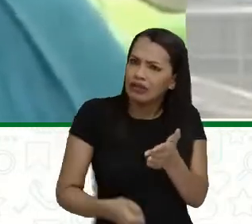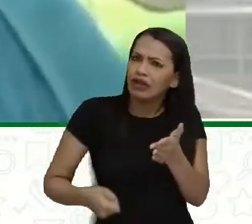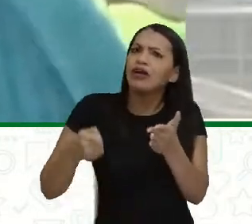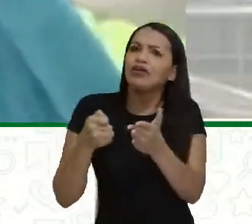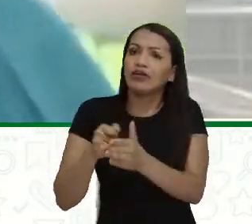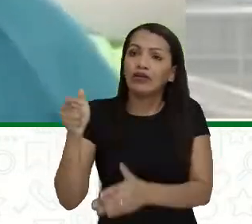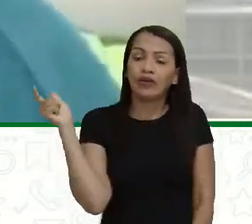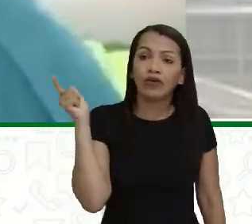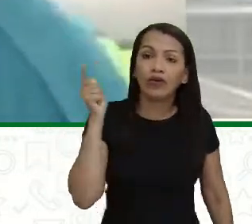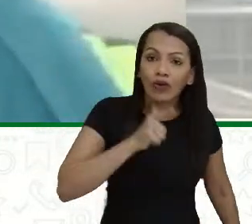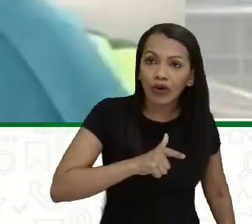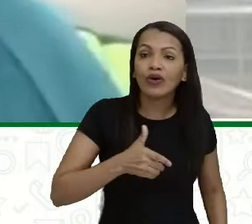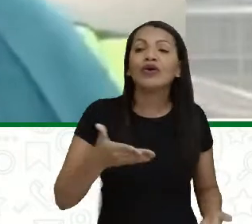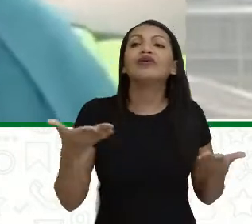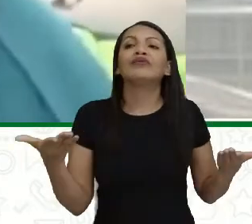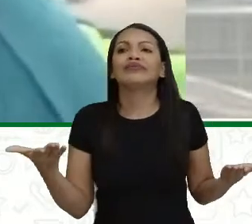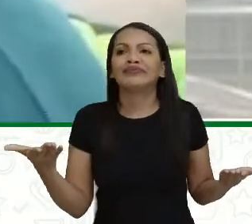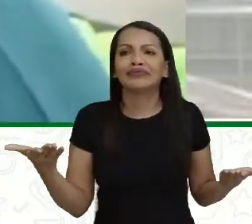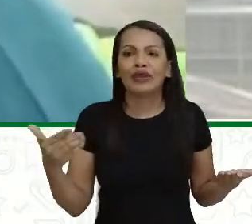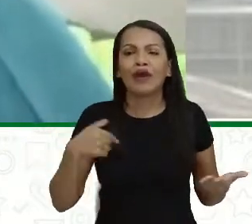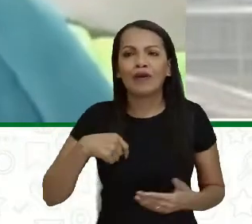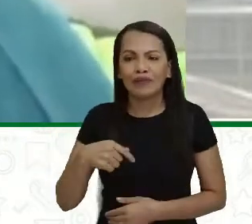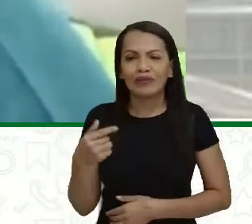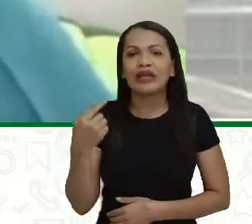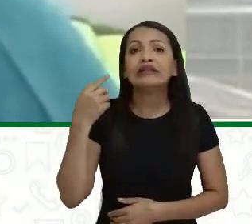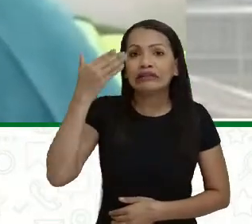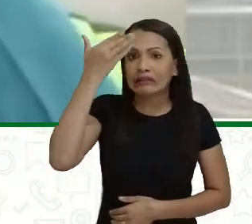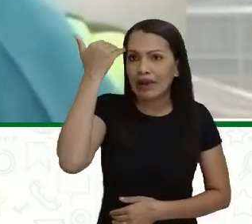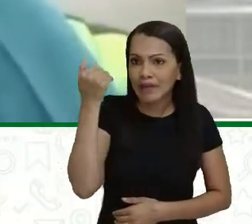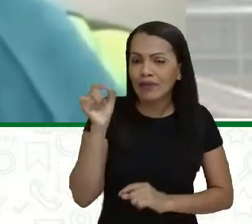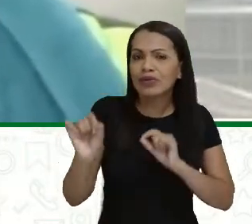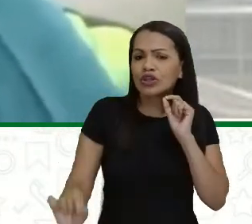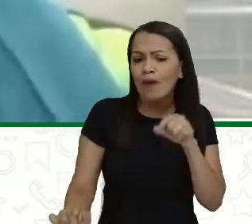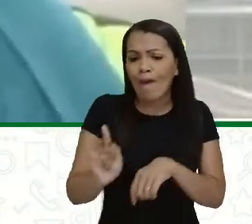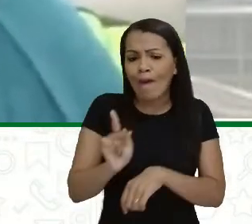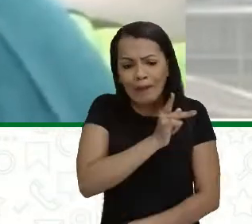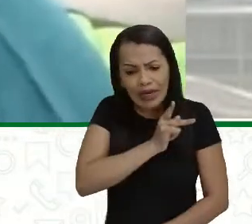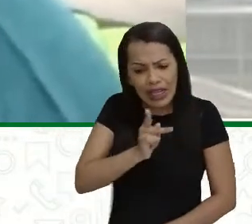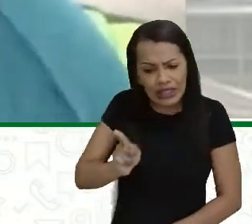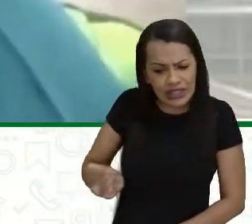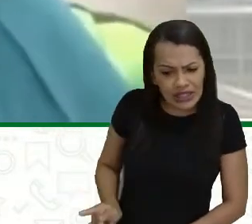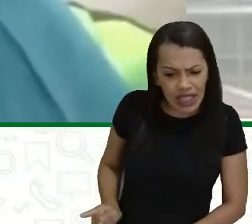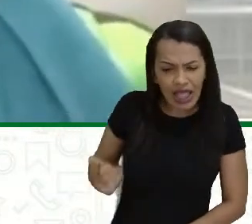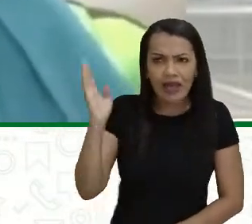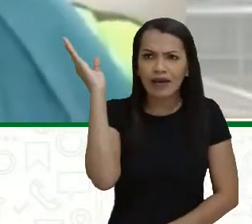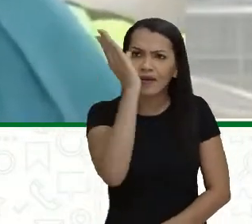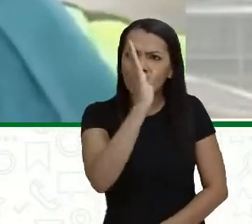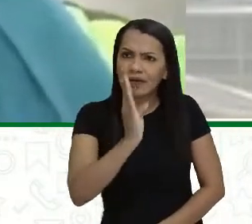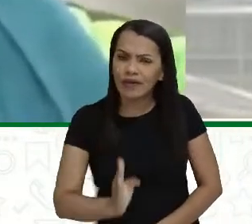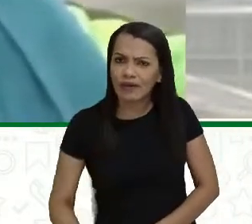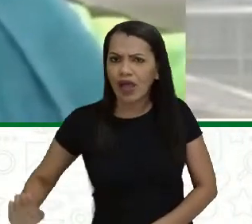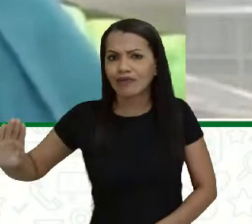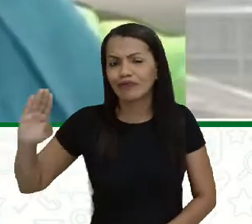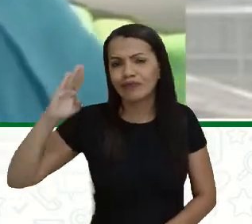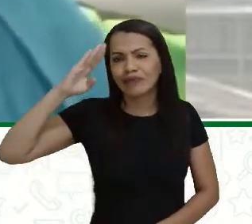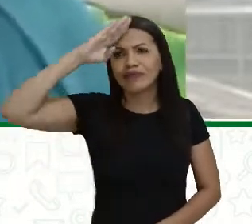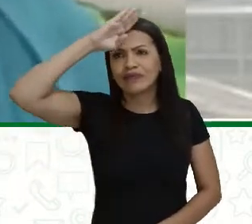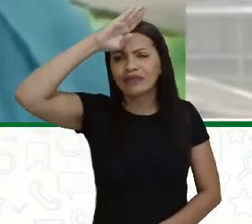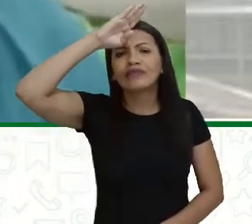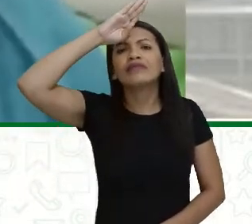Ficamos sabendo agora que o presidente da República, Jair Messias Bolsonaro,